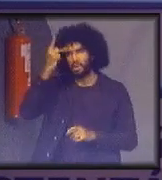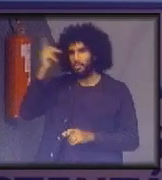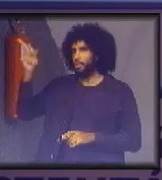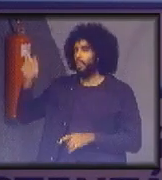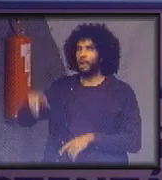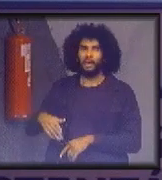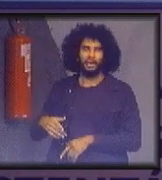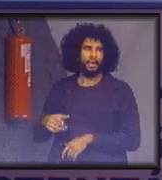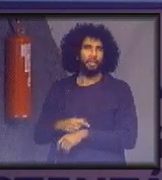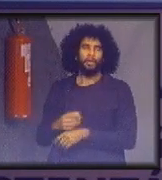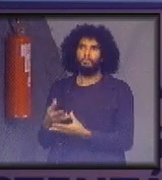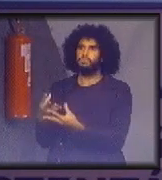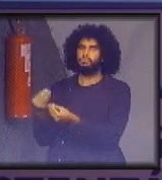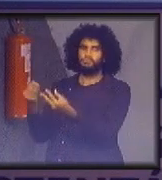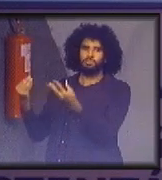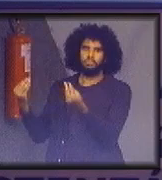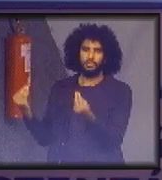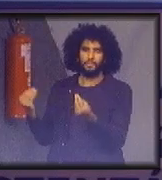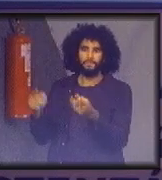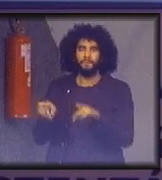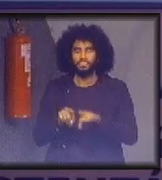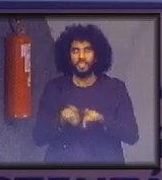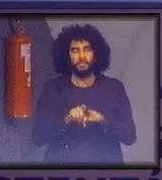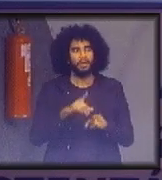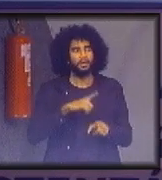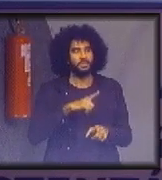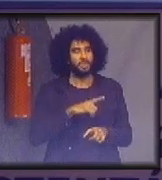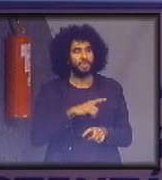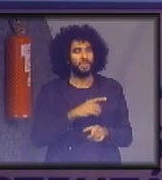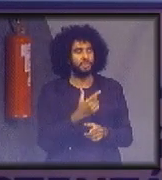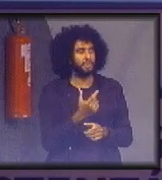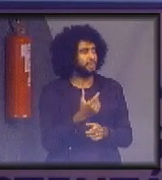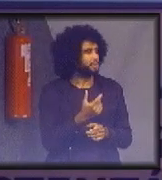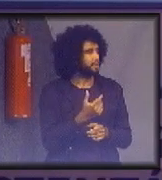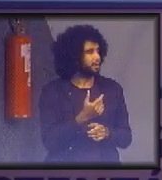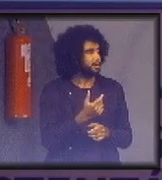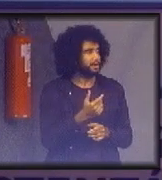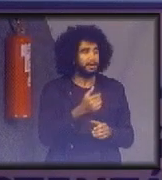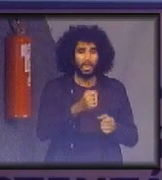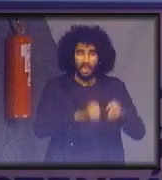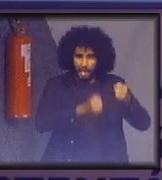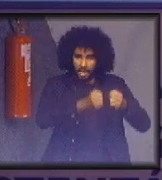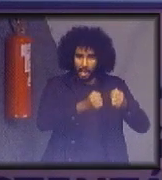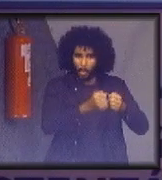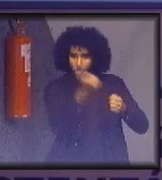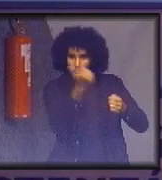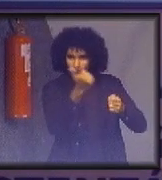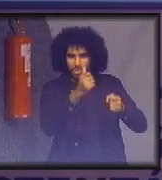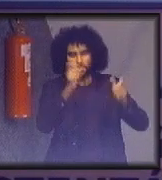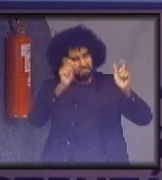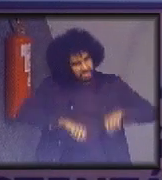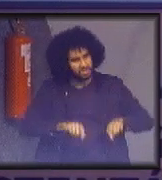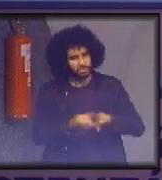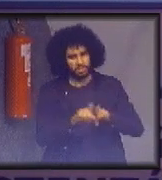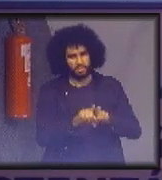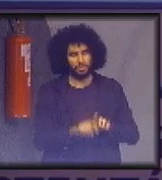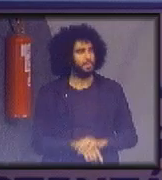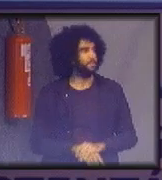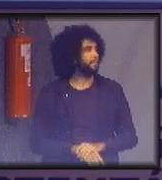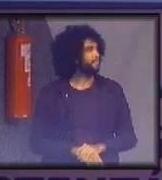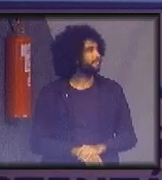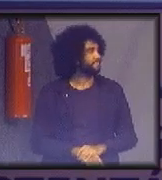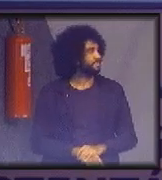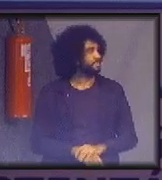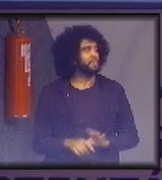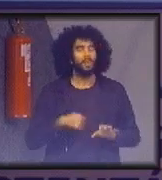hoje, transporte compartilhado de carros. As pessoas dizem, mas o transporte compartilhado de carros não vai trazer nenhum benefício. Eu digo